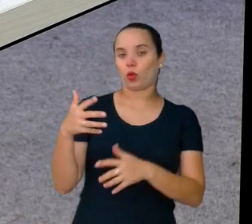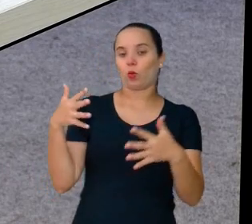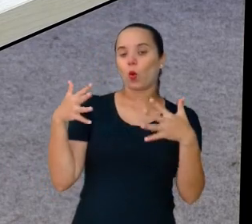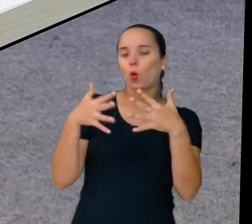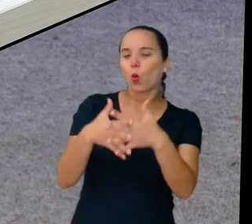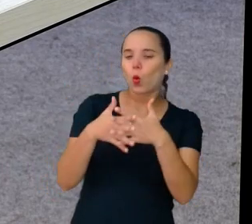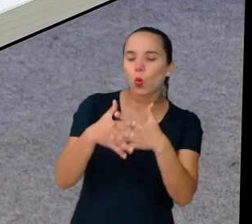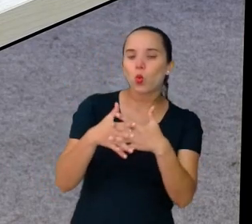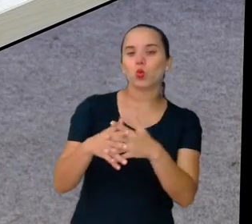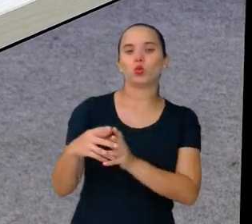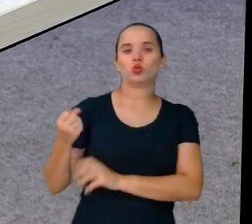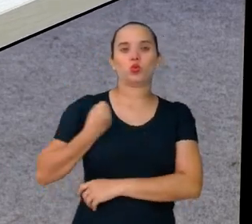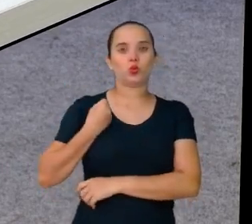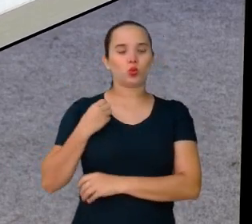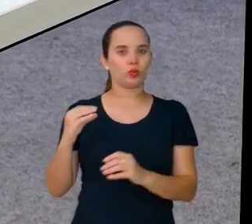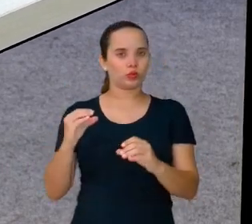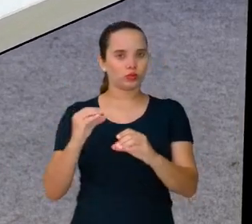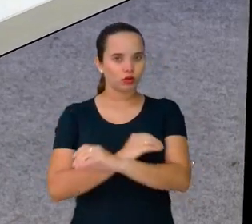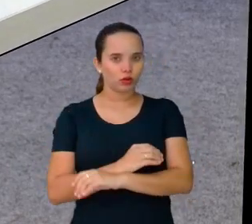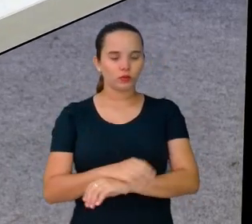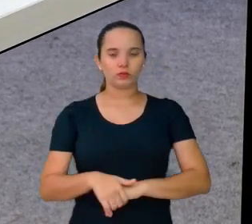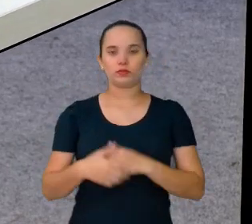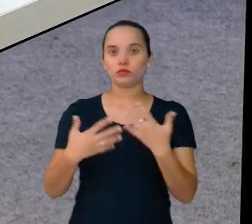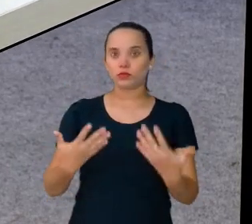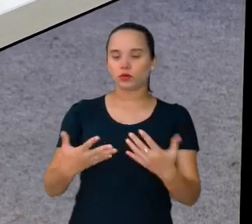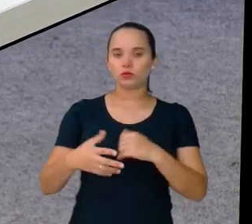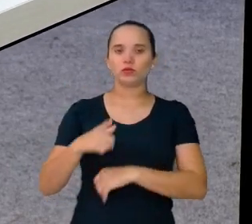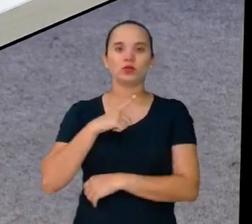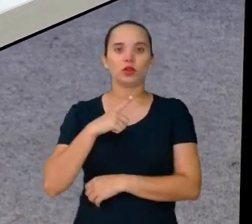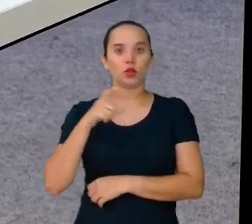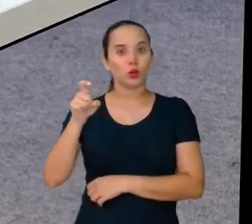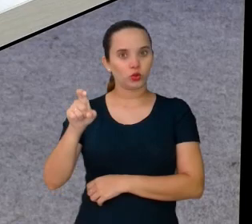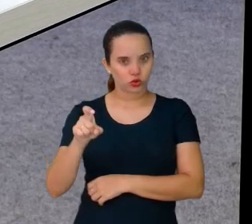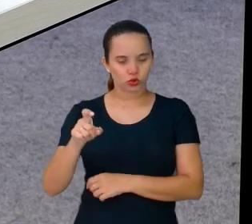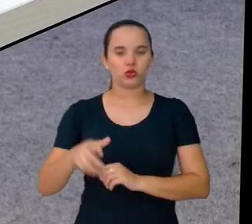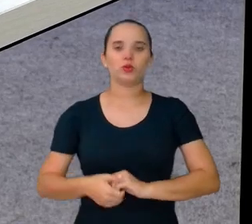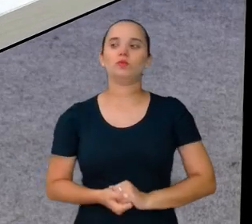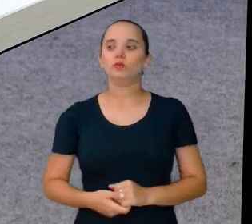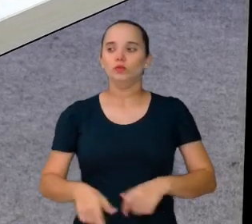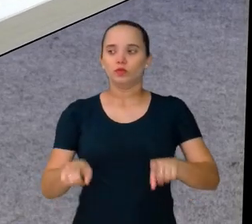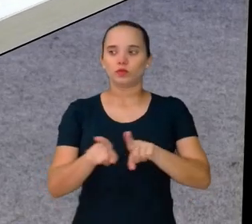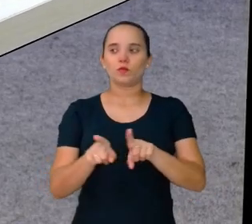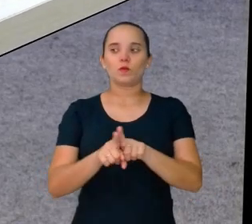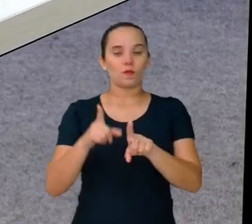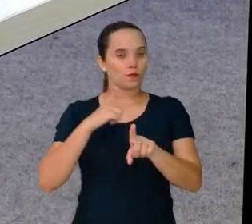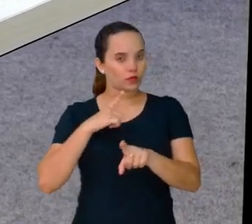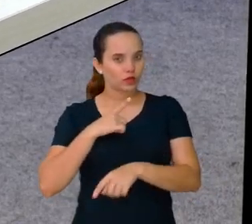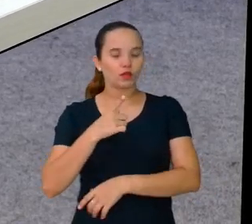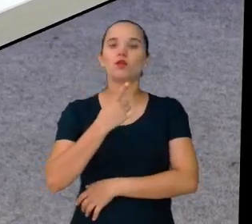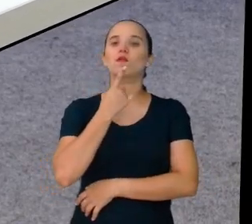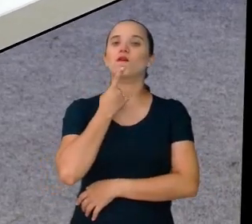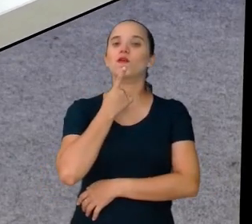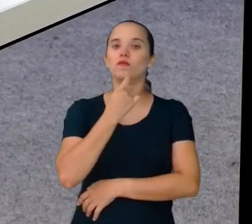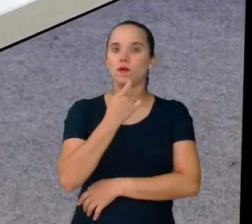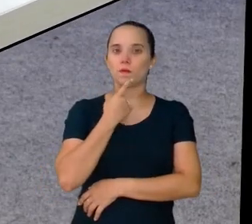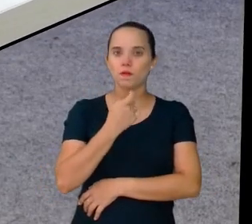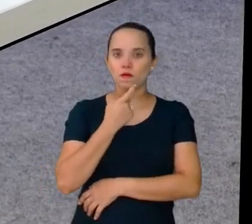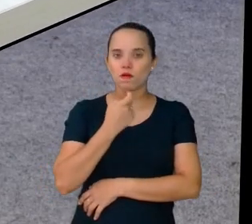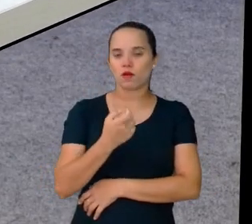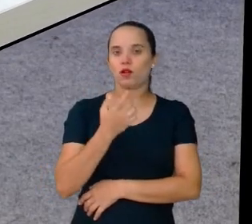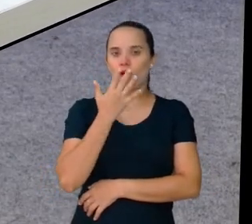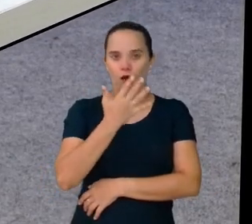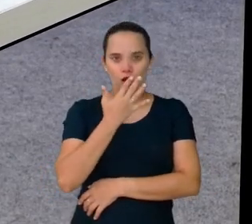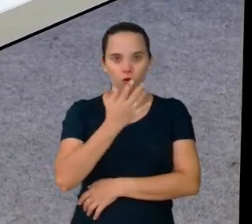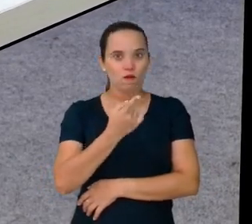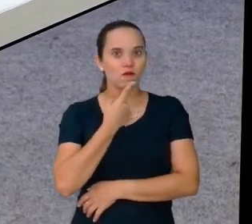Bom, então eu tenho o X, também tenho o vermelho para representar o X